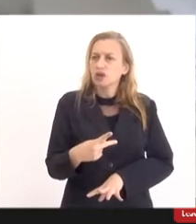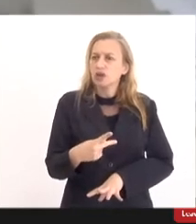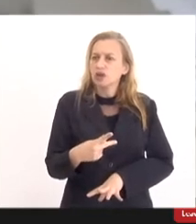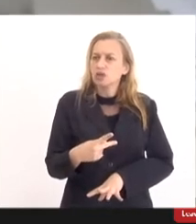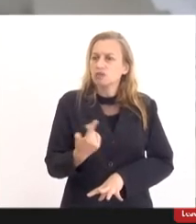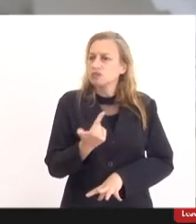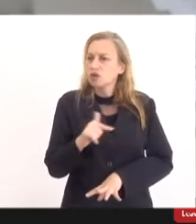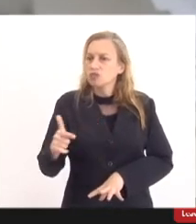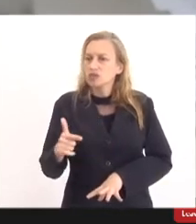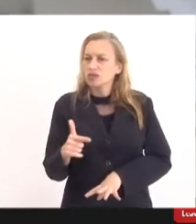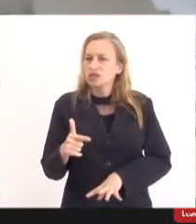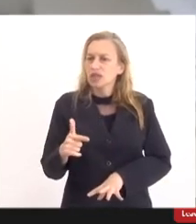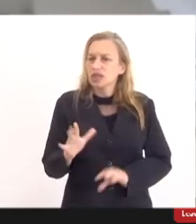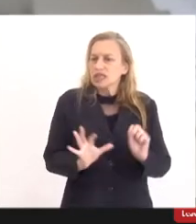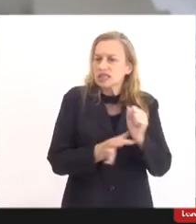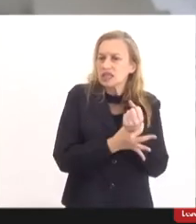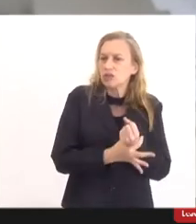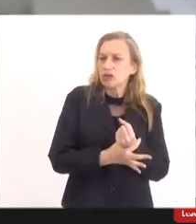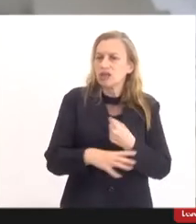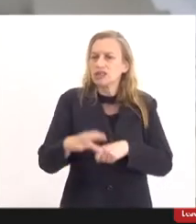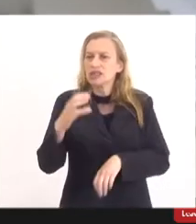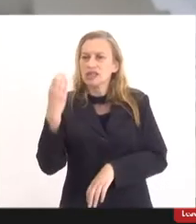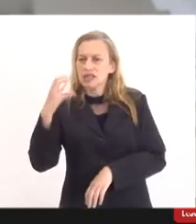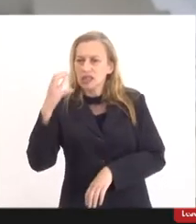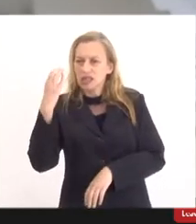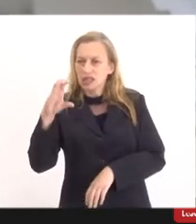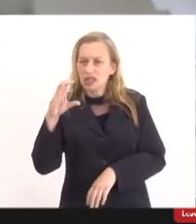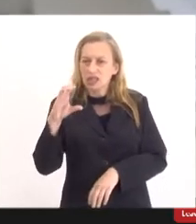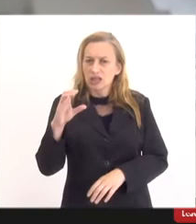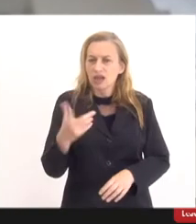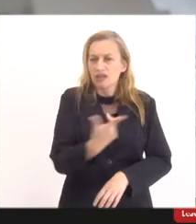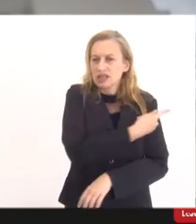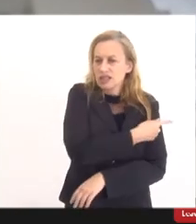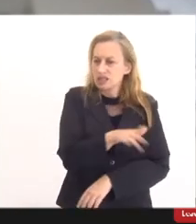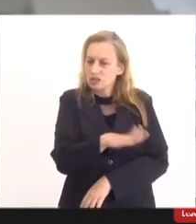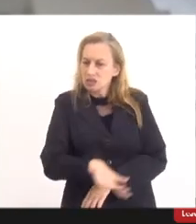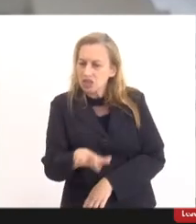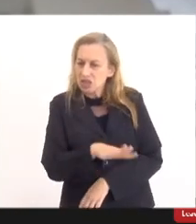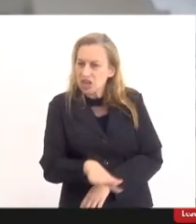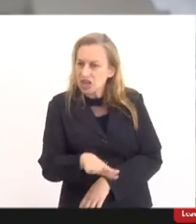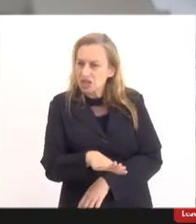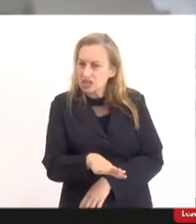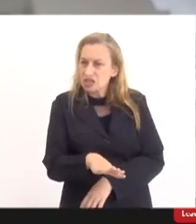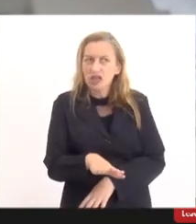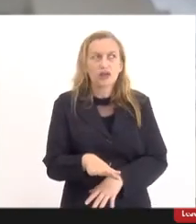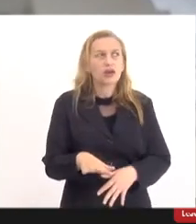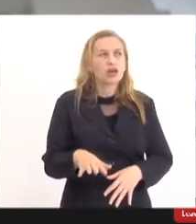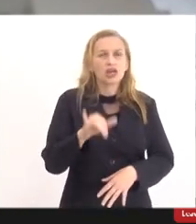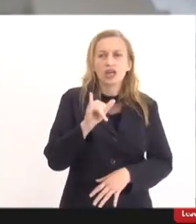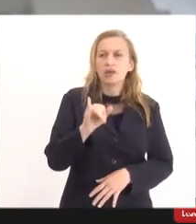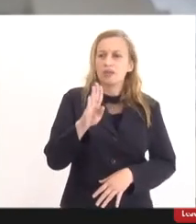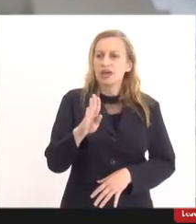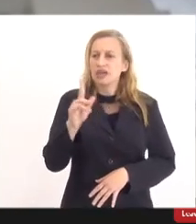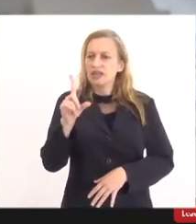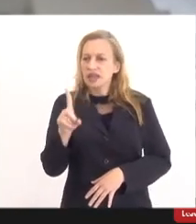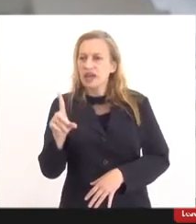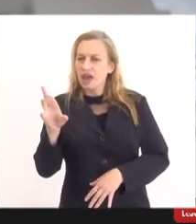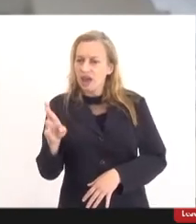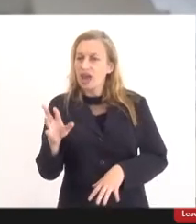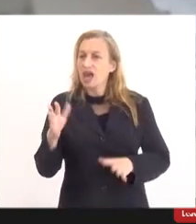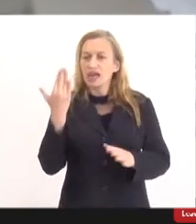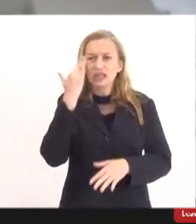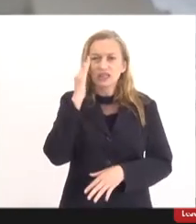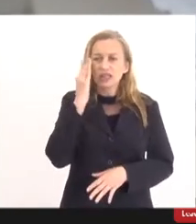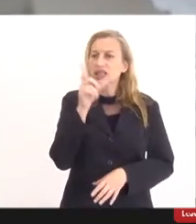científico quanto aos efeitos colaterais da vacinação em crianças, o IBDR entende que